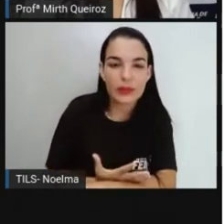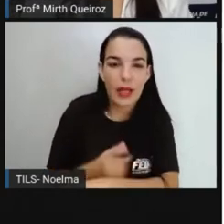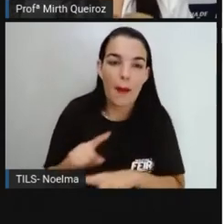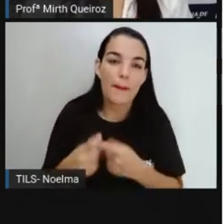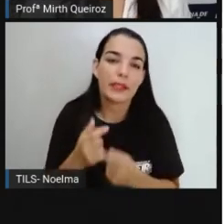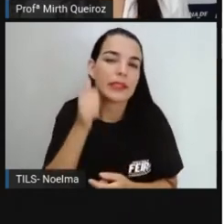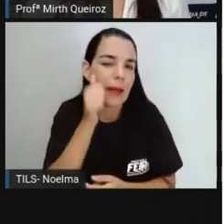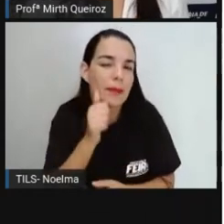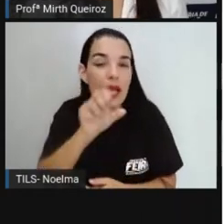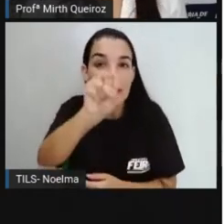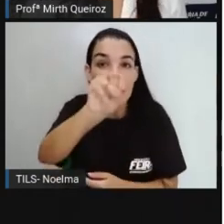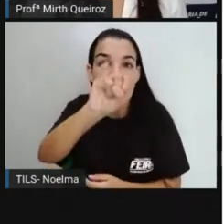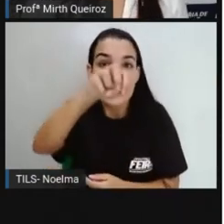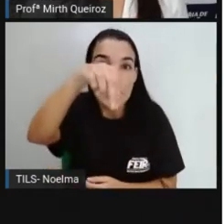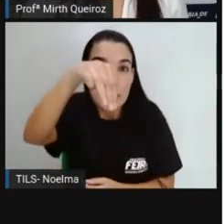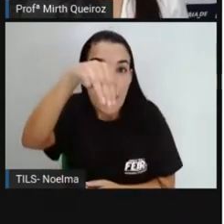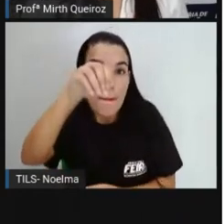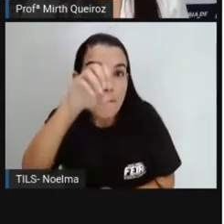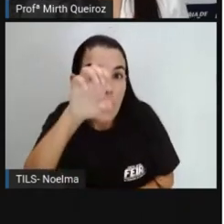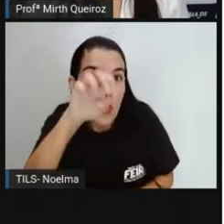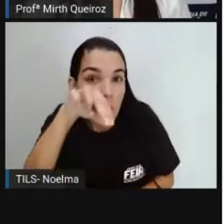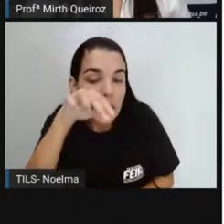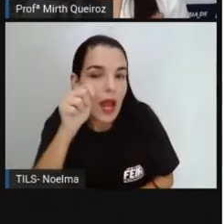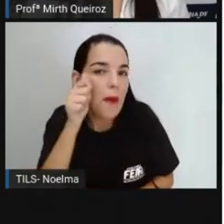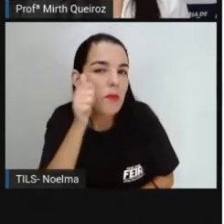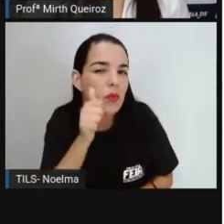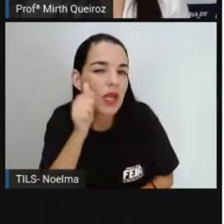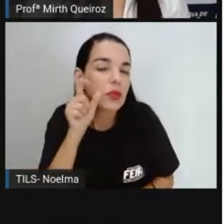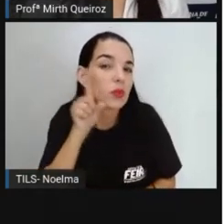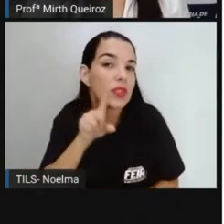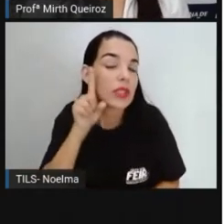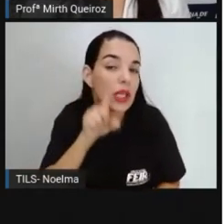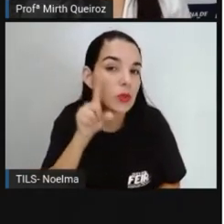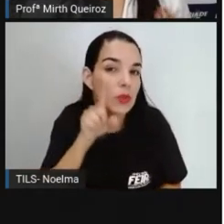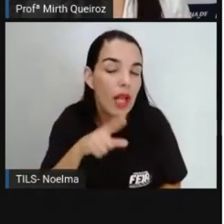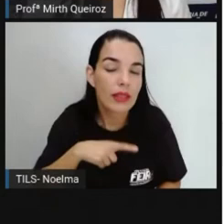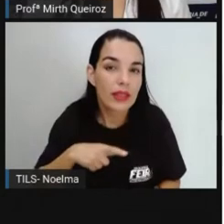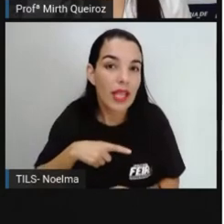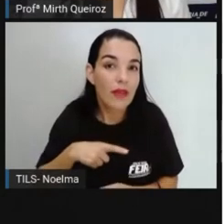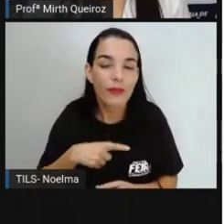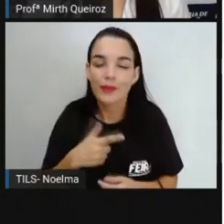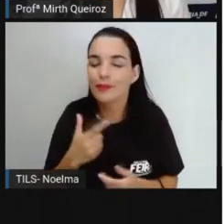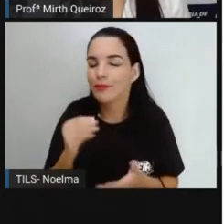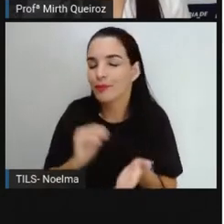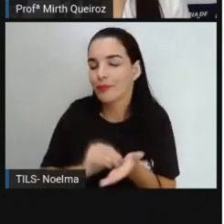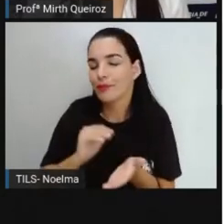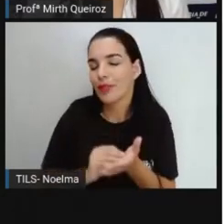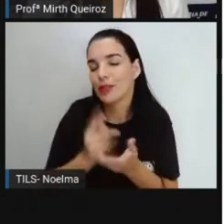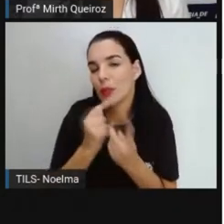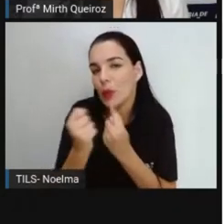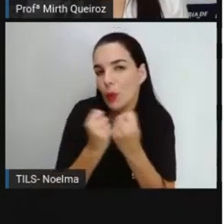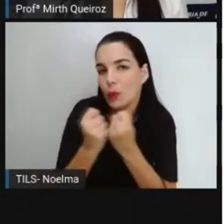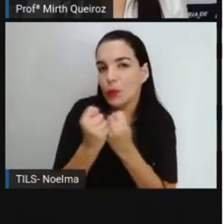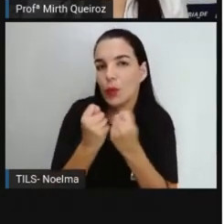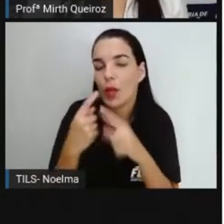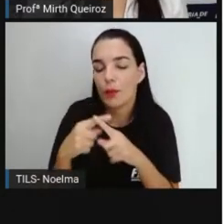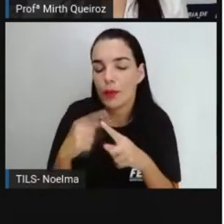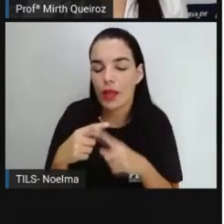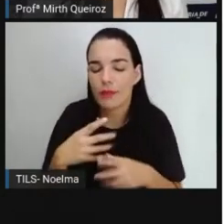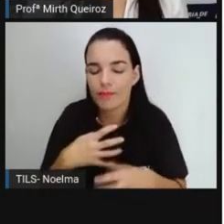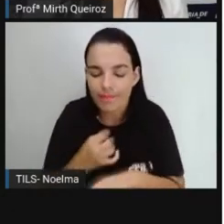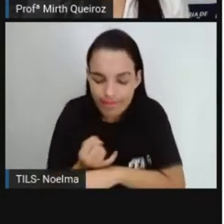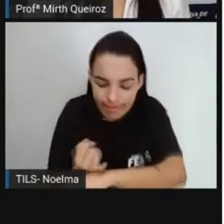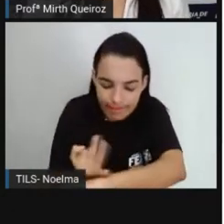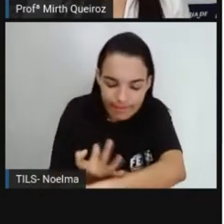Biles, que é uma excelente ginástica, né Mas ela estava passando por situações emocionais não tão